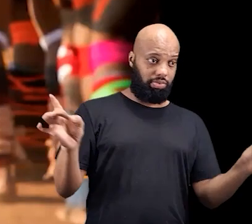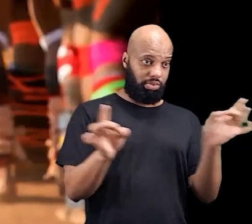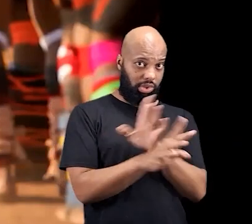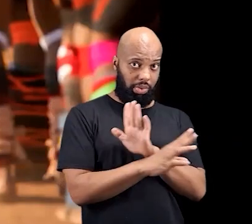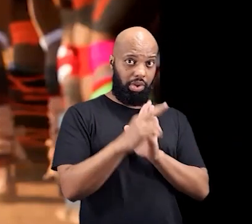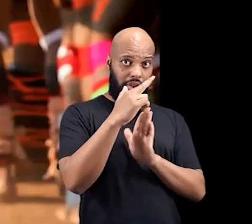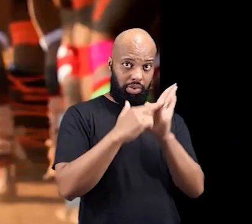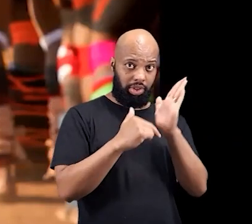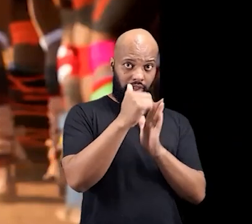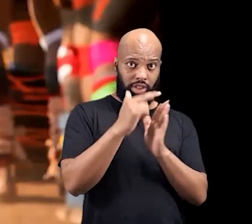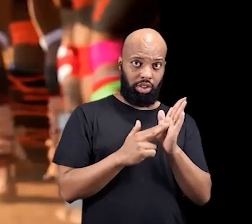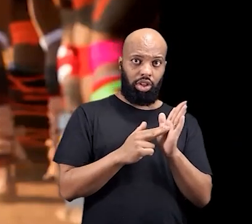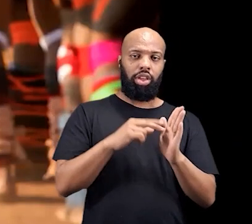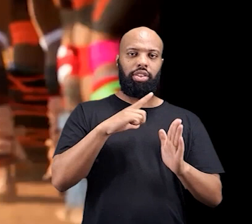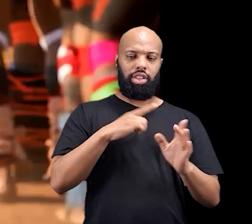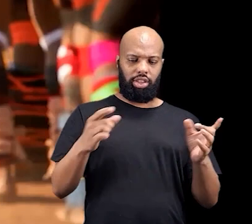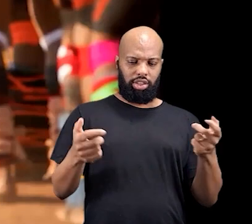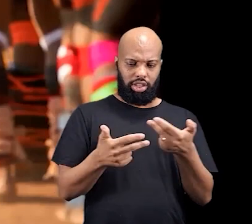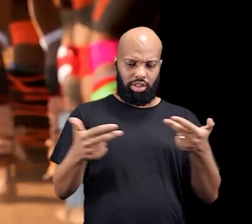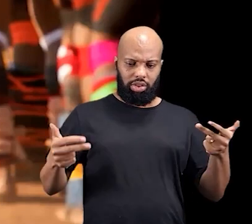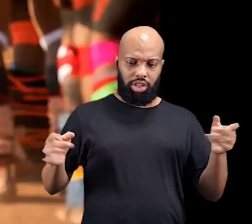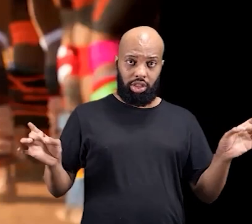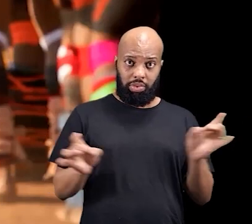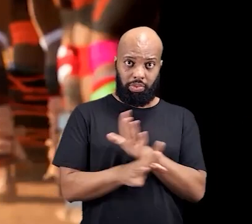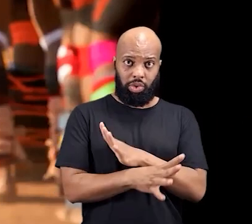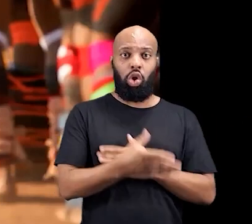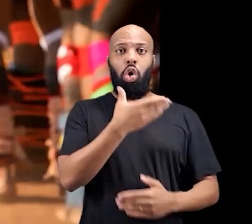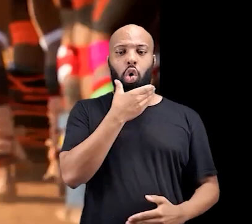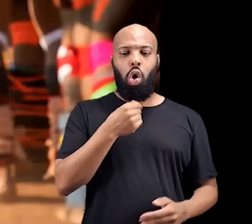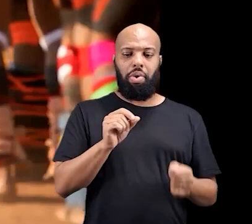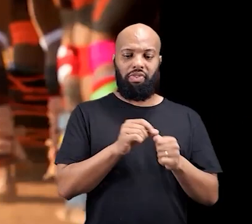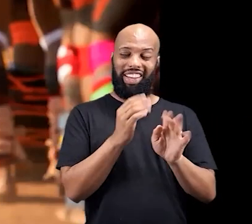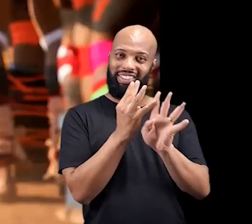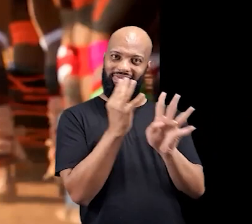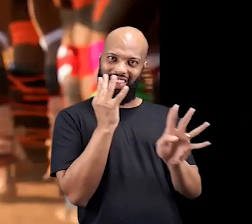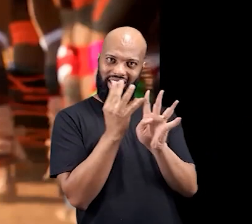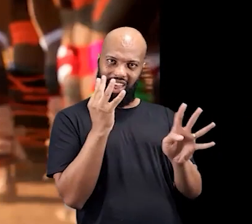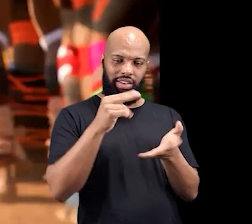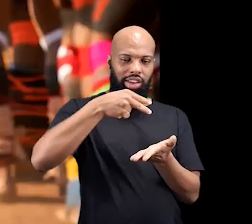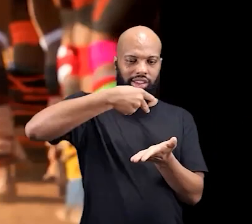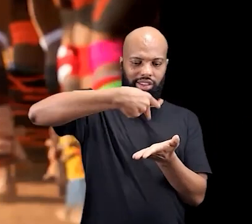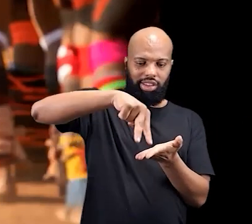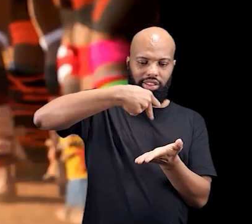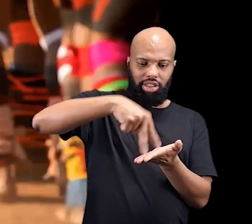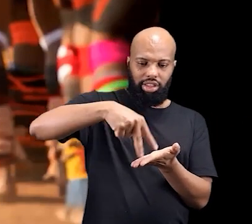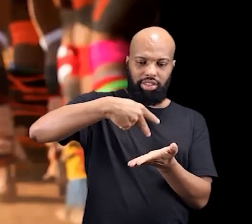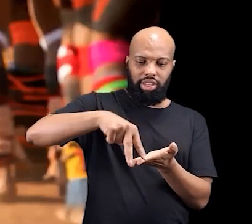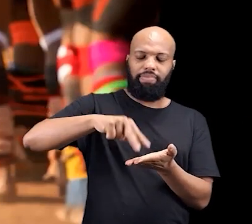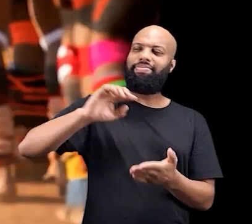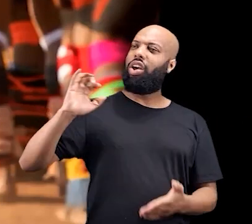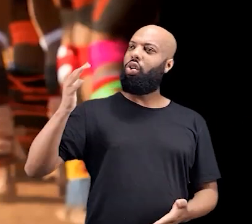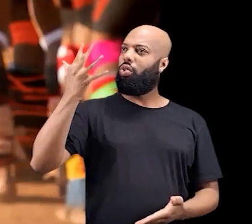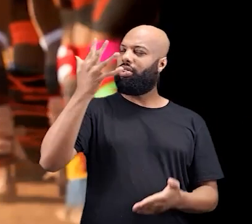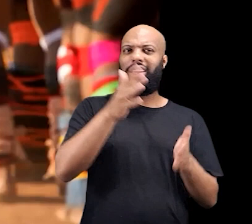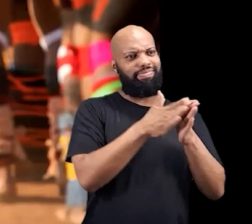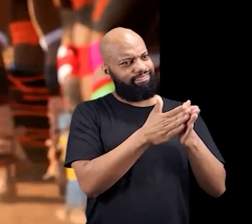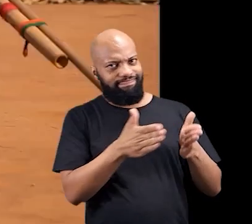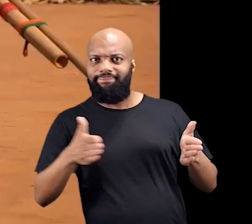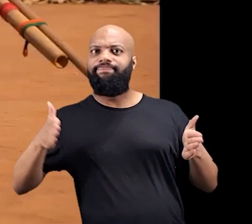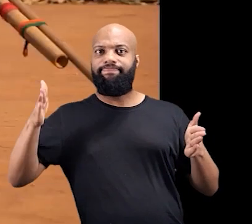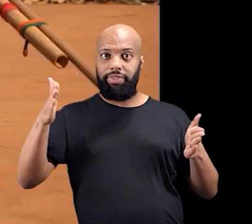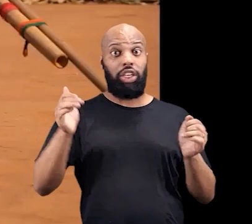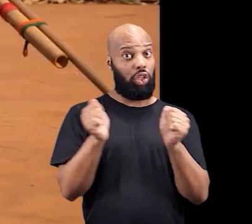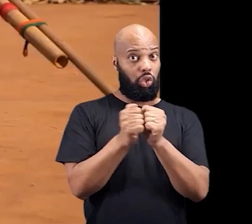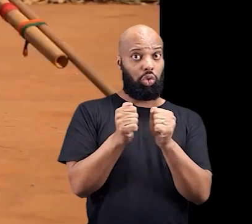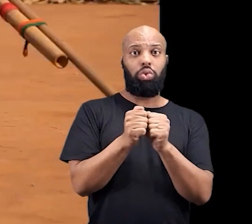Então, depois de pintados, depois, né? Com seus adereços prontos, os homens entram nessa fila e essas danças acontecem o tempo